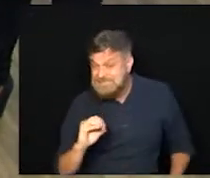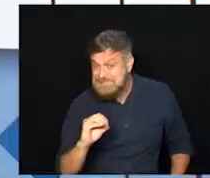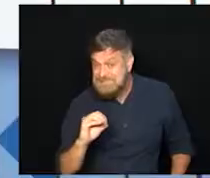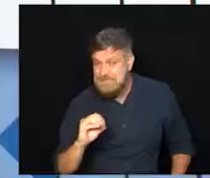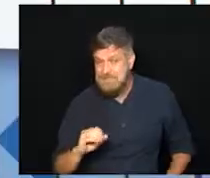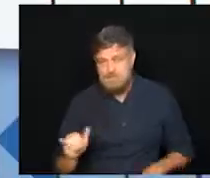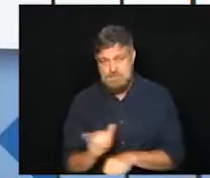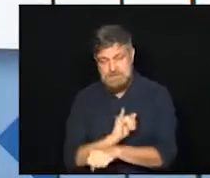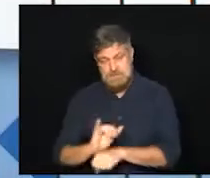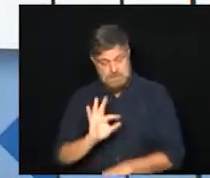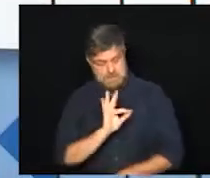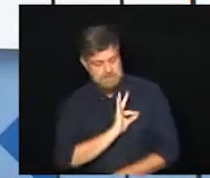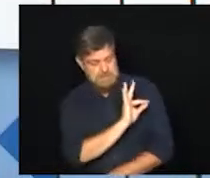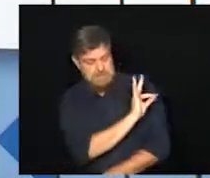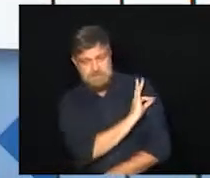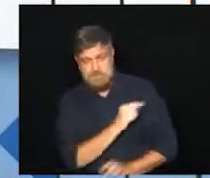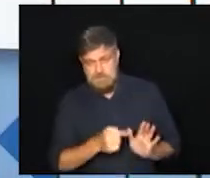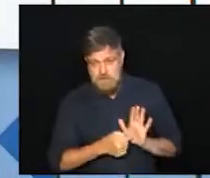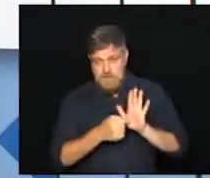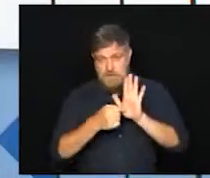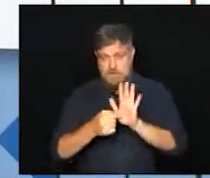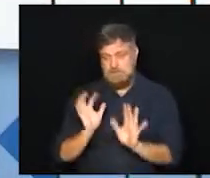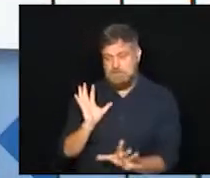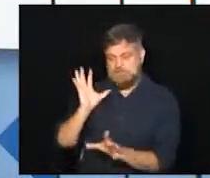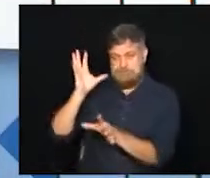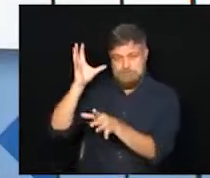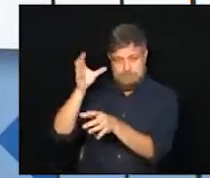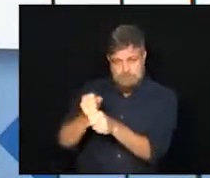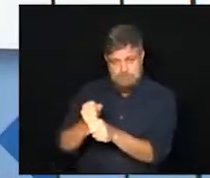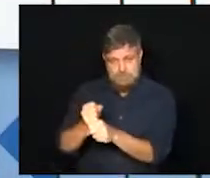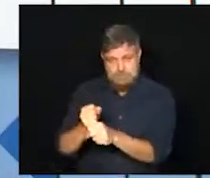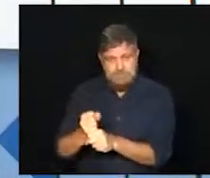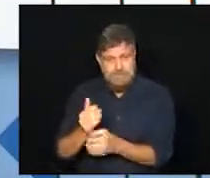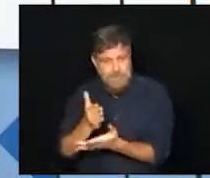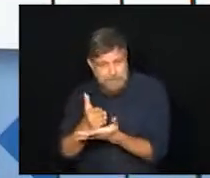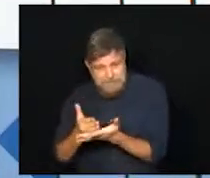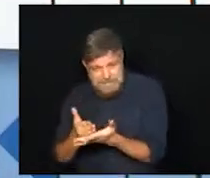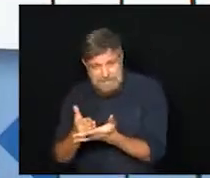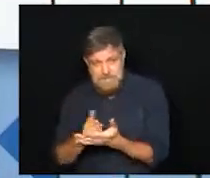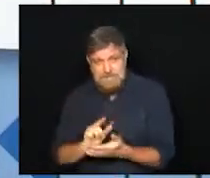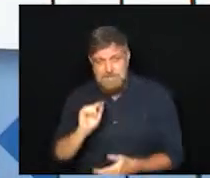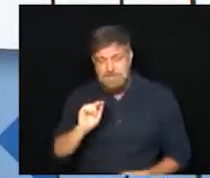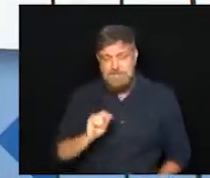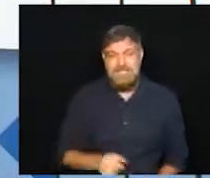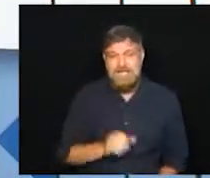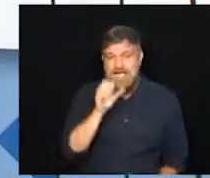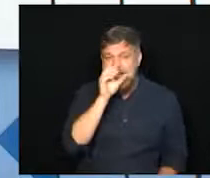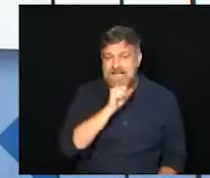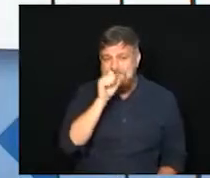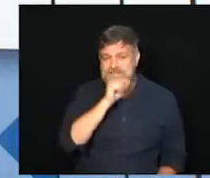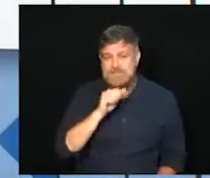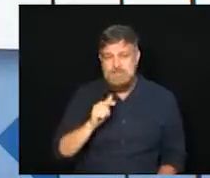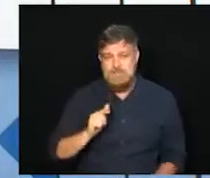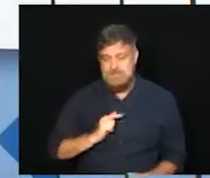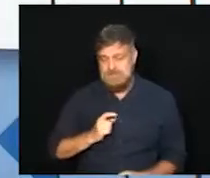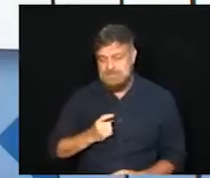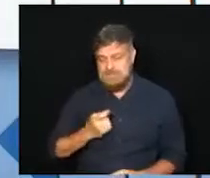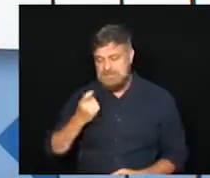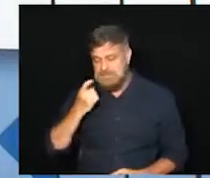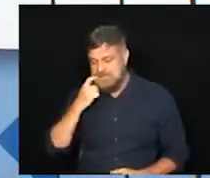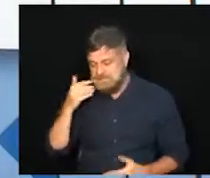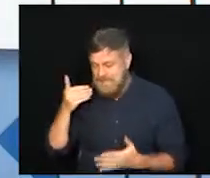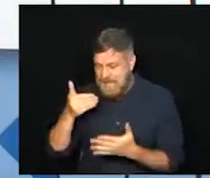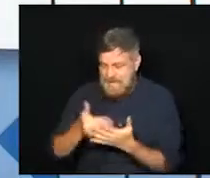A Guarda Municipal já enviou um balanço parcial e olha só, no último sábado, de sexta para sábado,